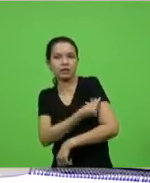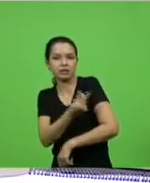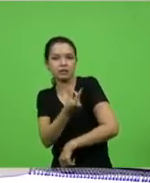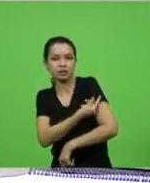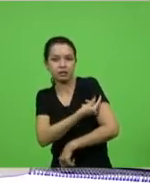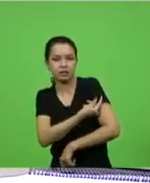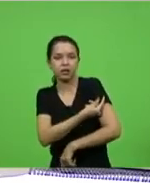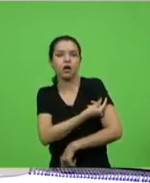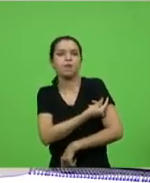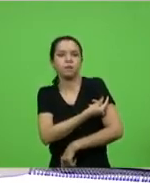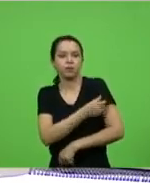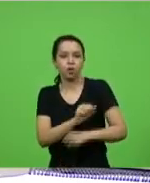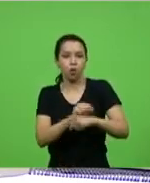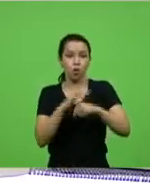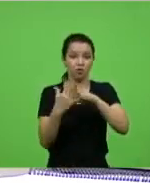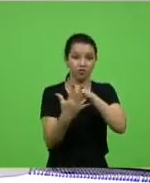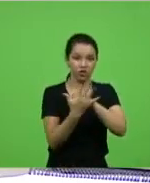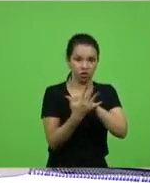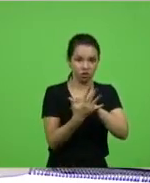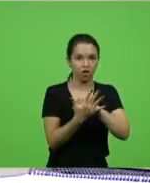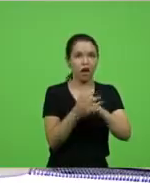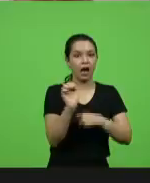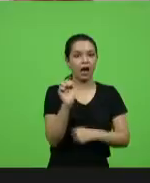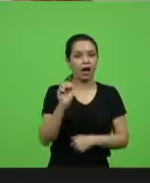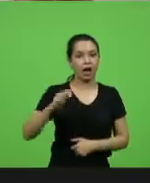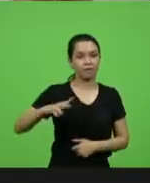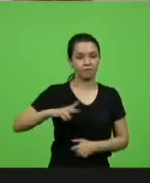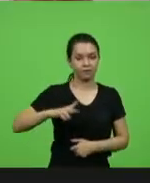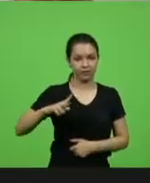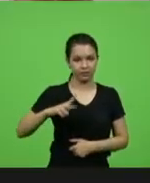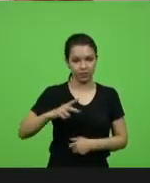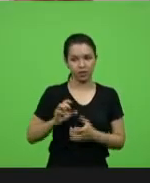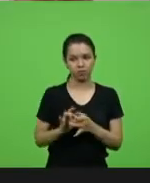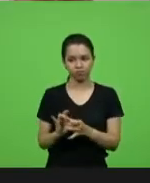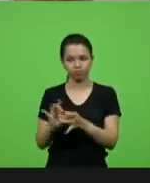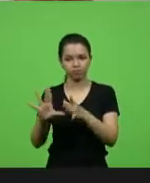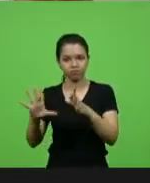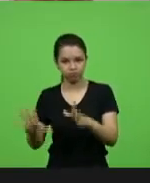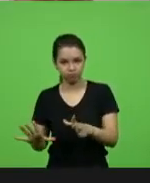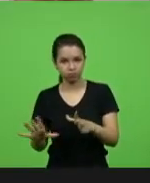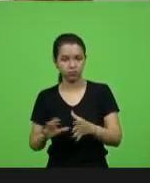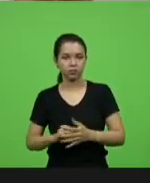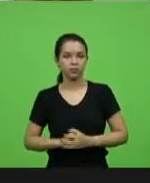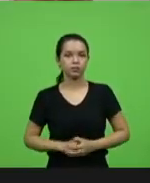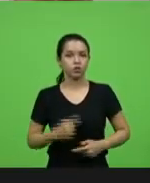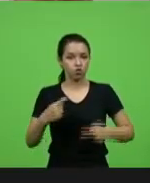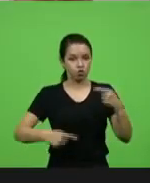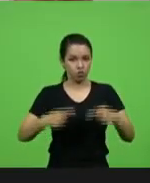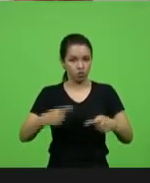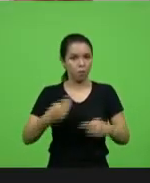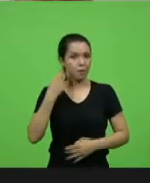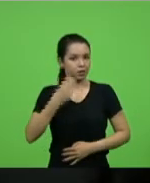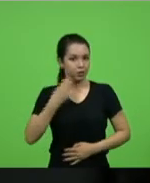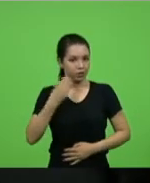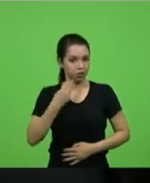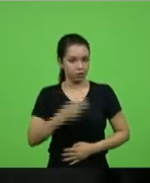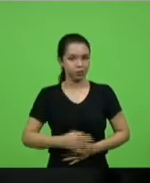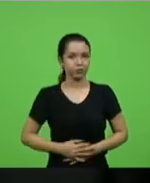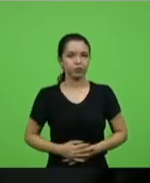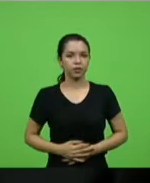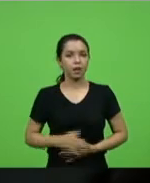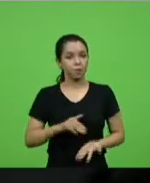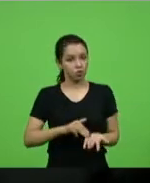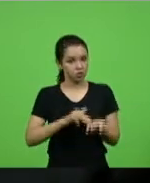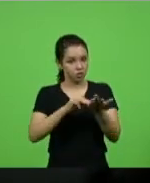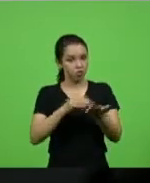da Anvisa. Em discussão, Marcos Machado. Obrigado. Essa moção de apelo ao ministro é